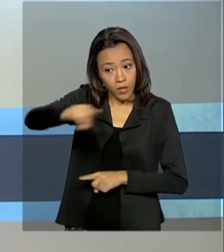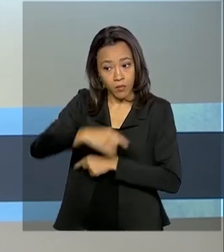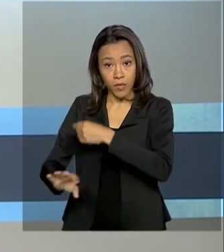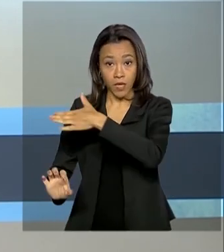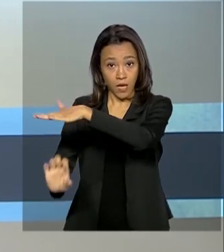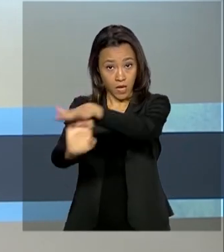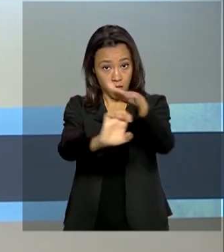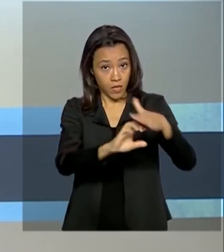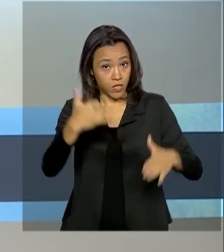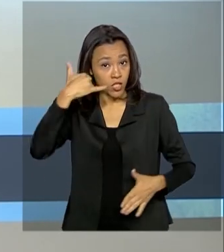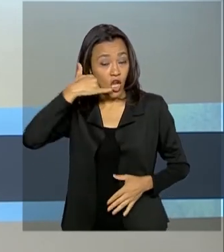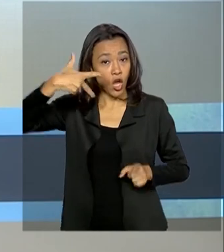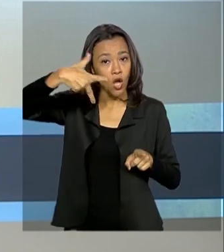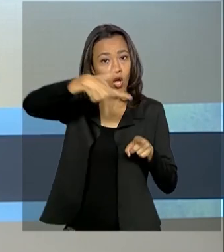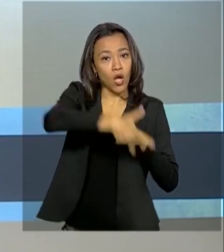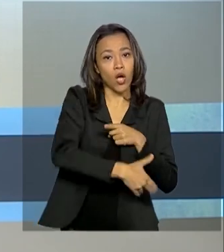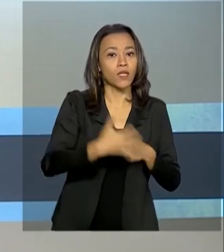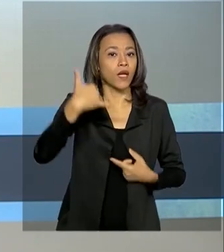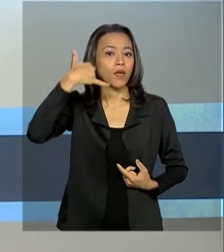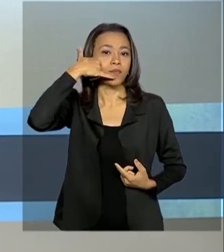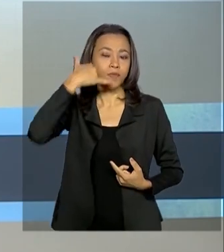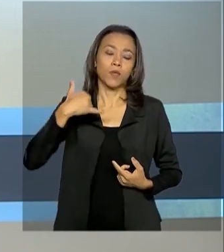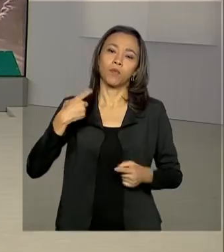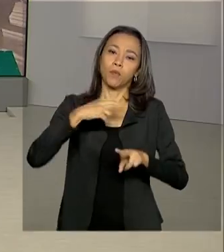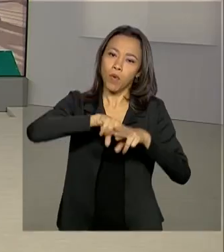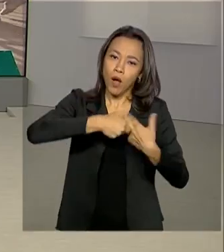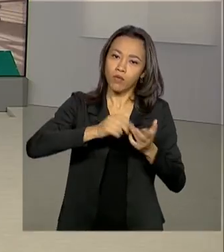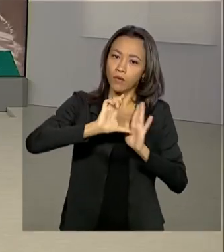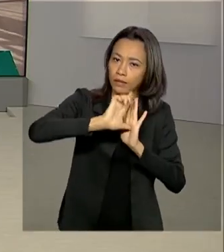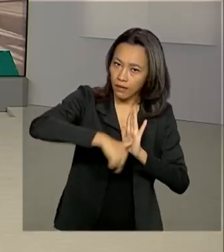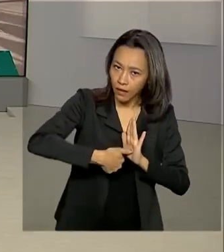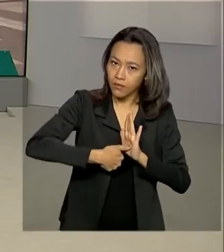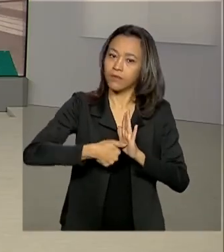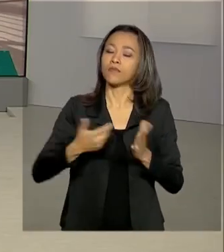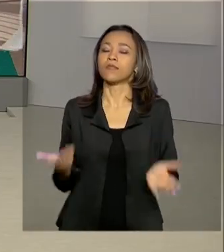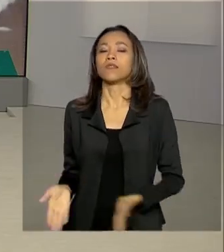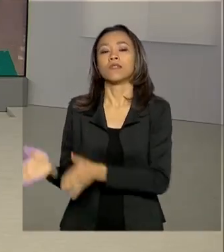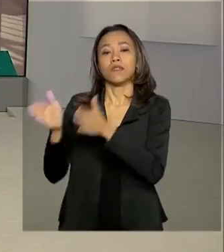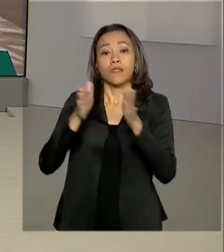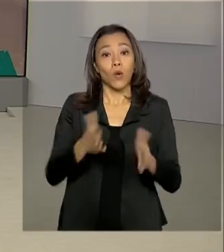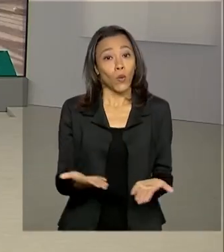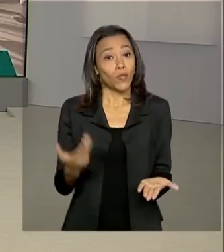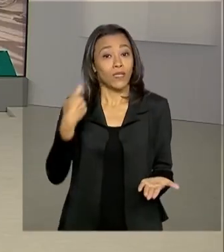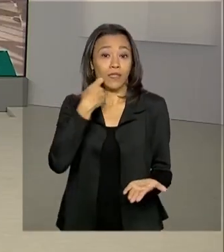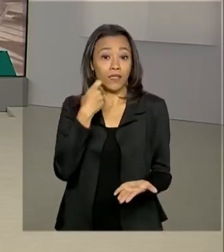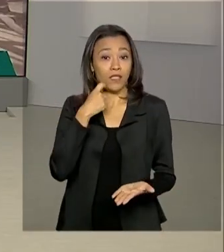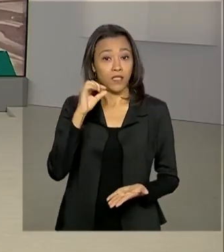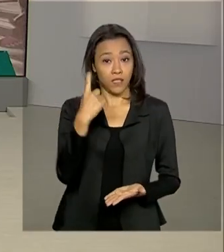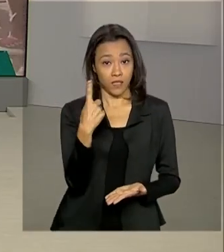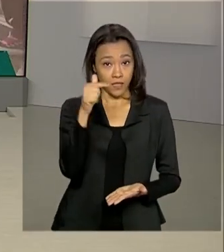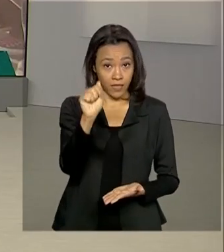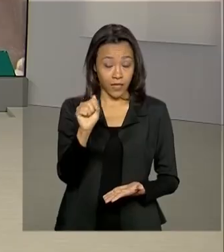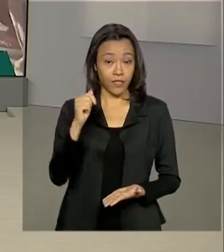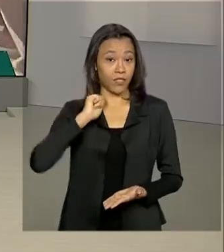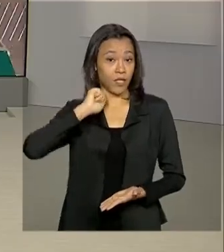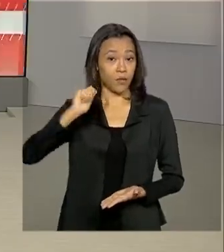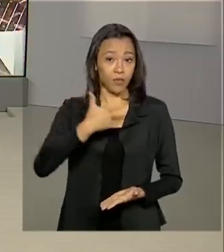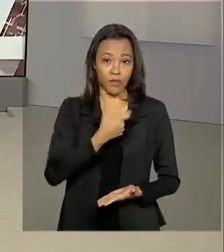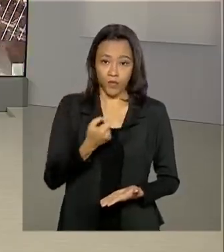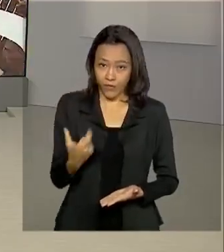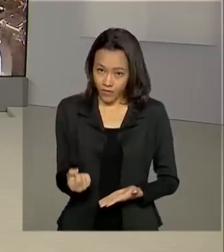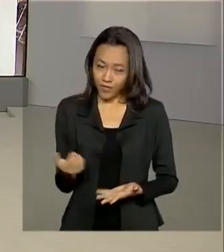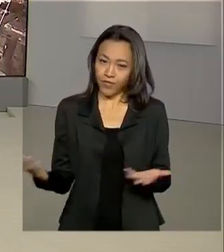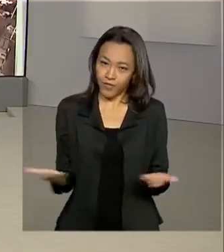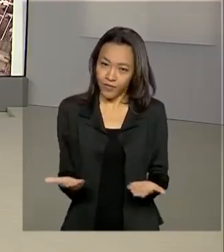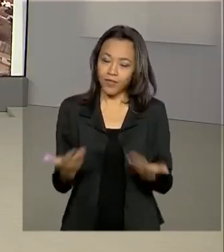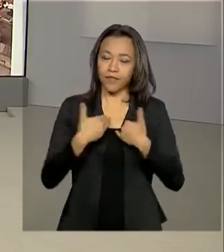serviços de clientes com contas em atraso. Hoje é sexta-feira, 17 de abril de 2020. O